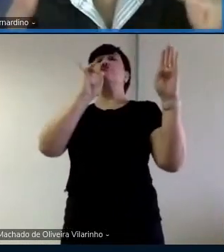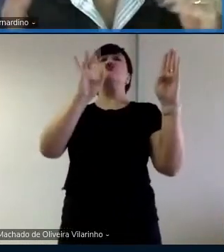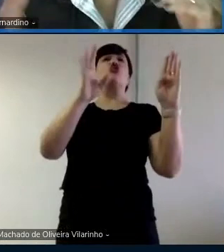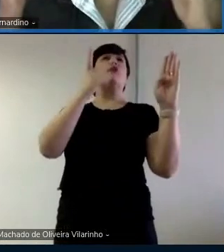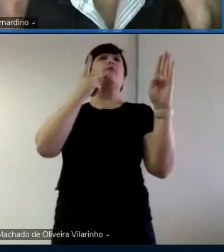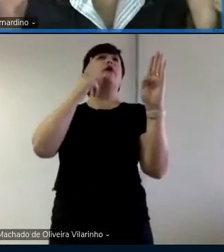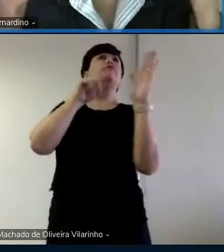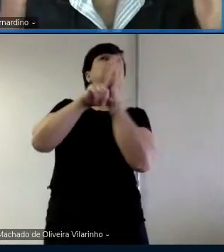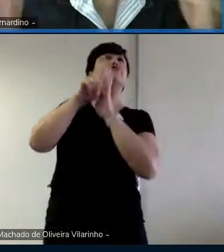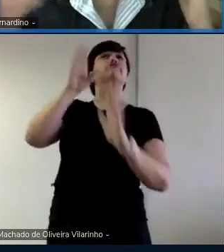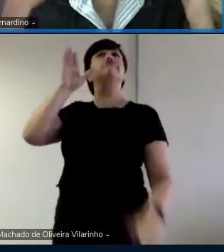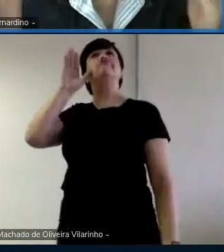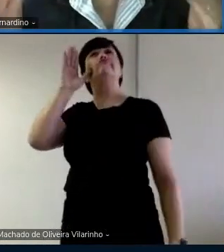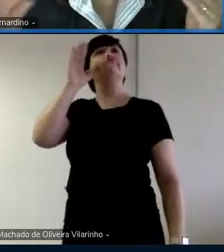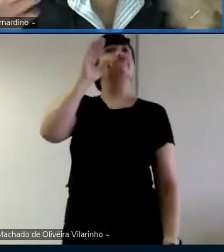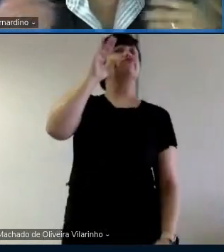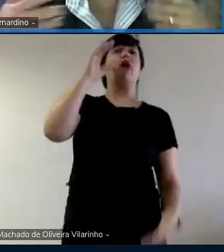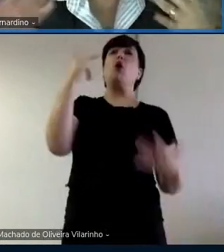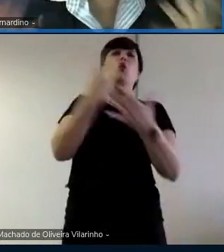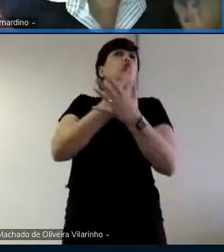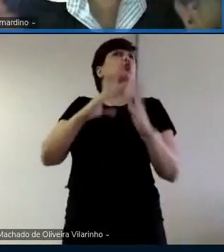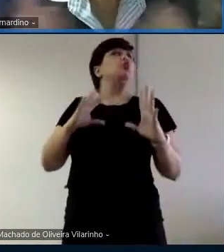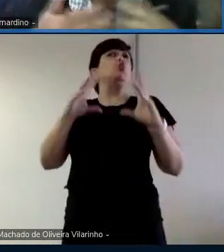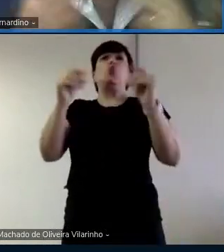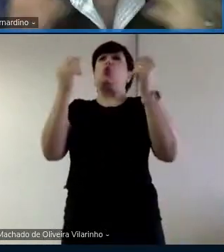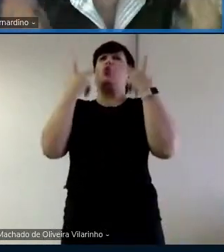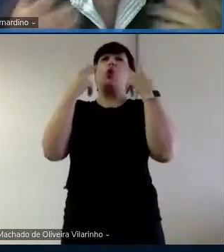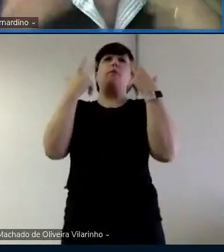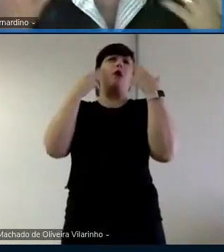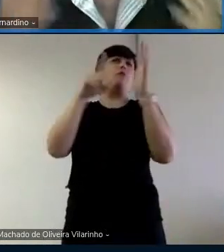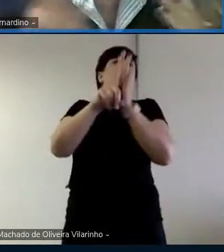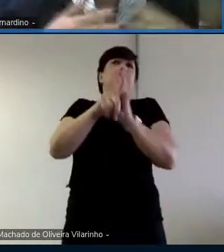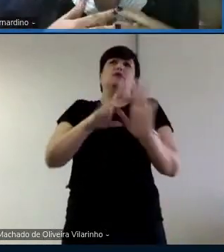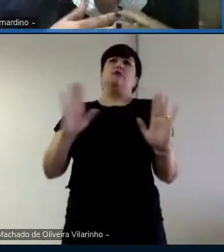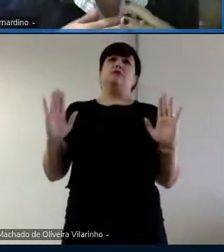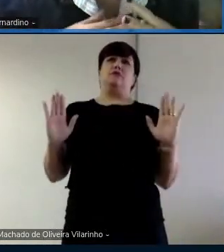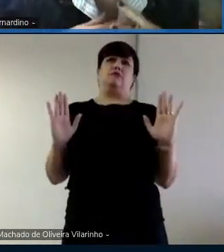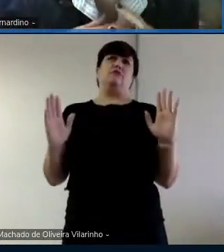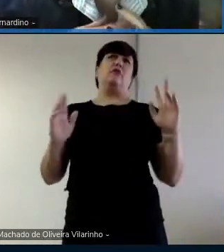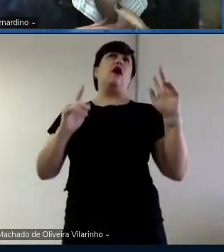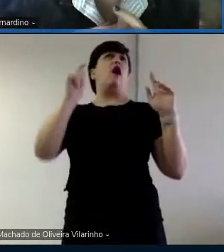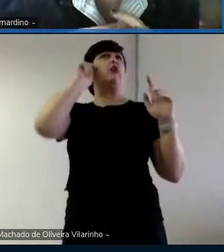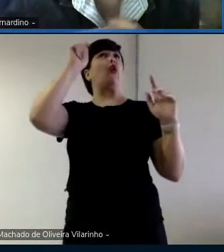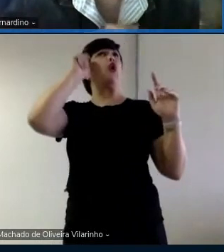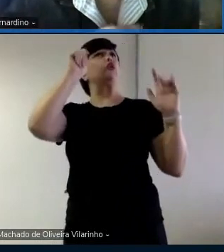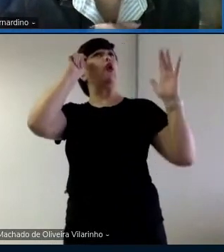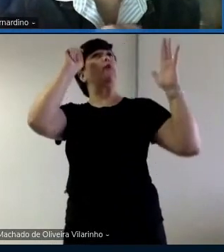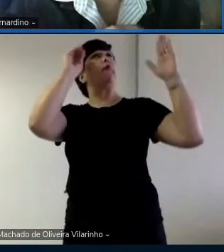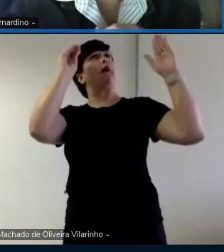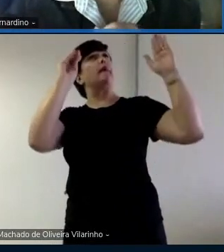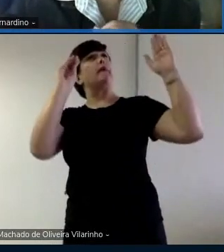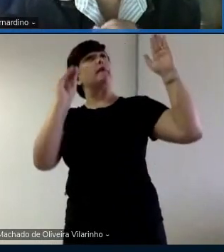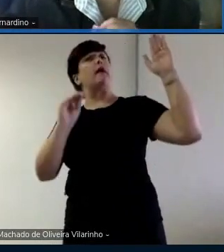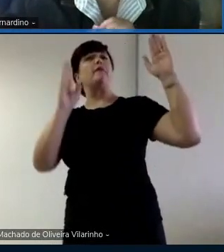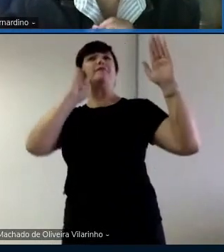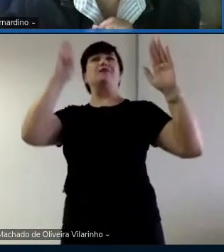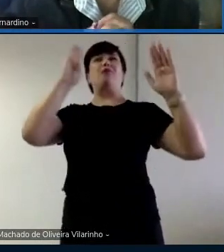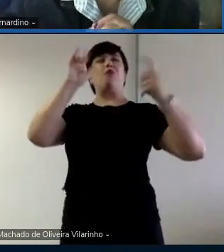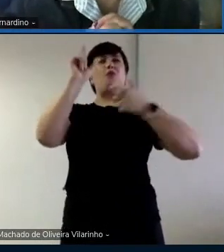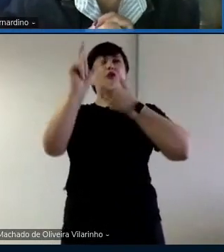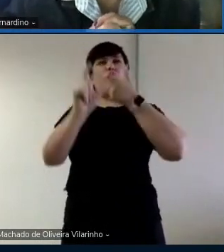levantamento que acontece em todas as pesquisas você cita diversos autores principalmente na morfologia